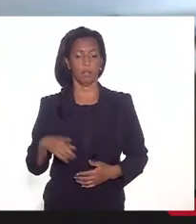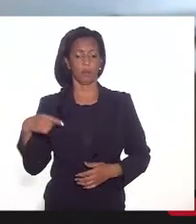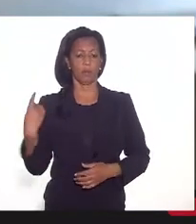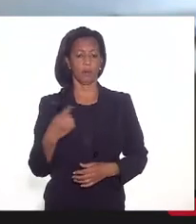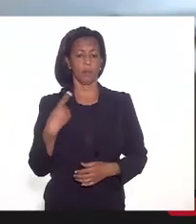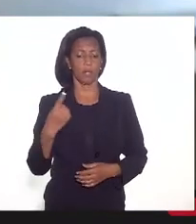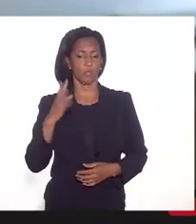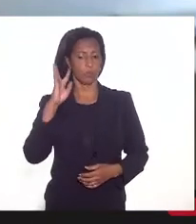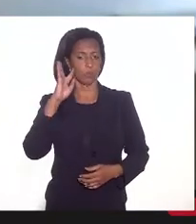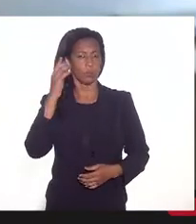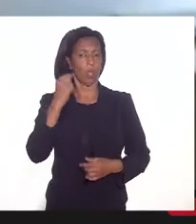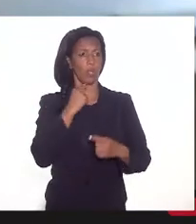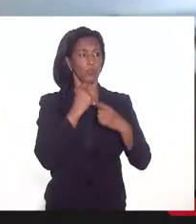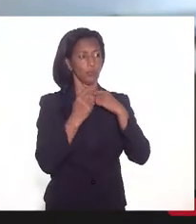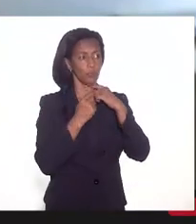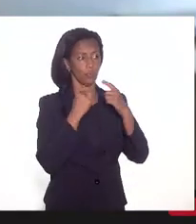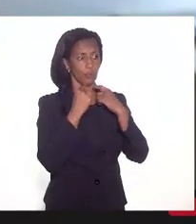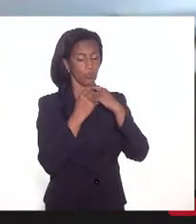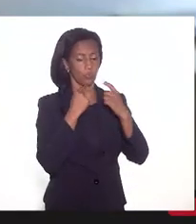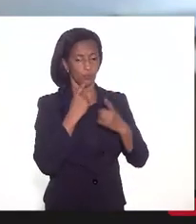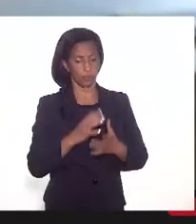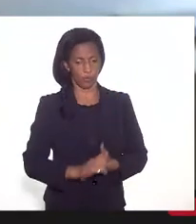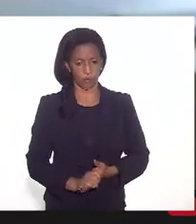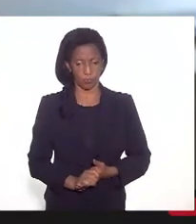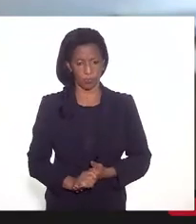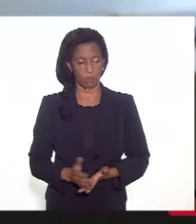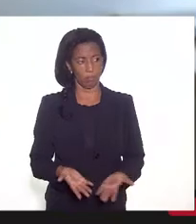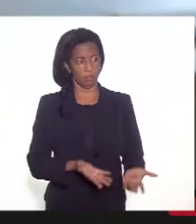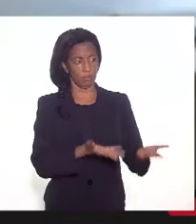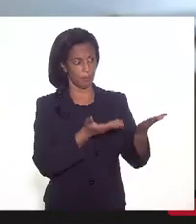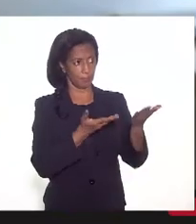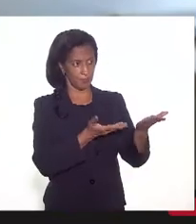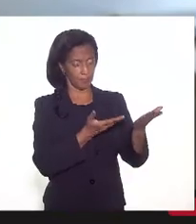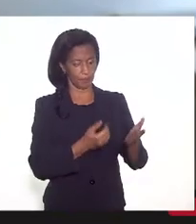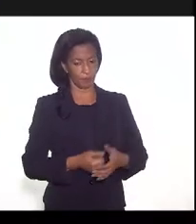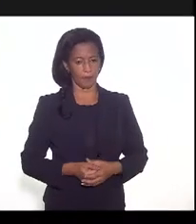tire todas essas dúvidas. A palavra está com vossa excelência.